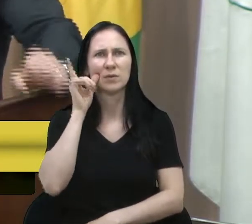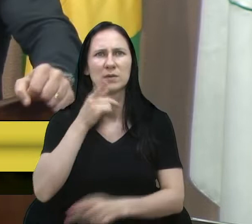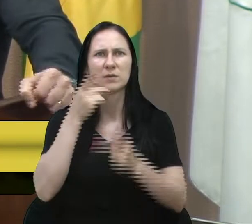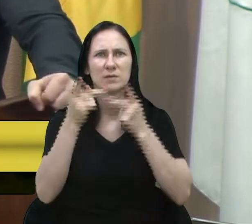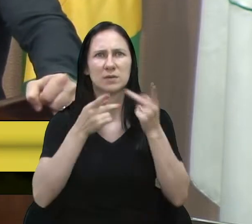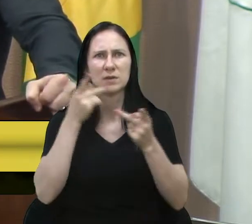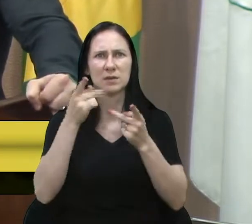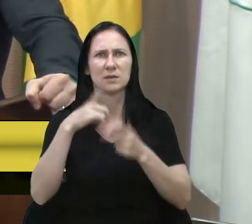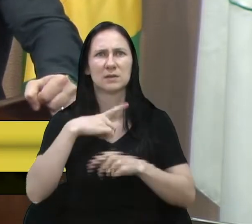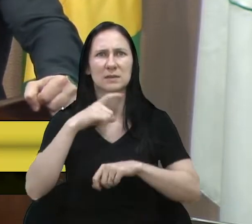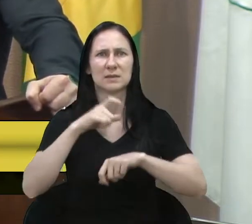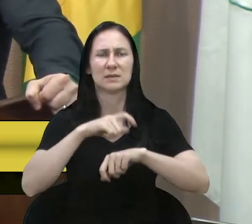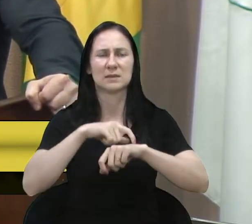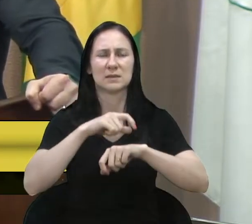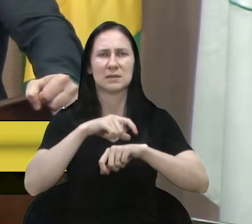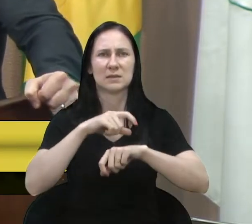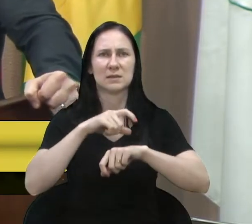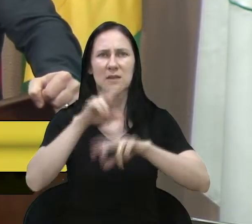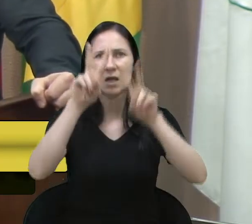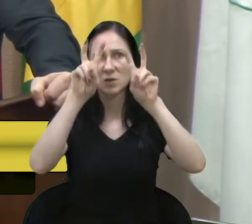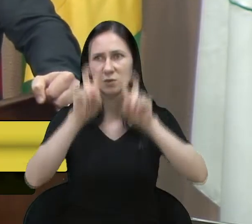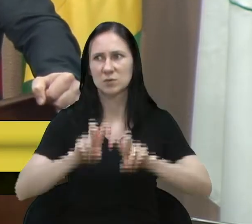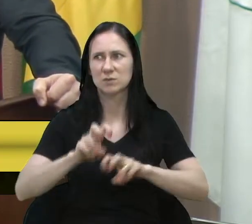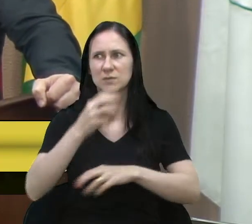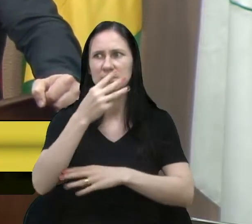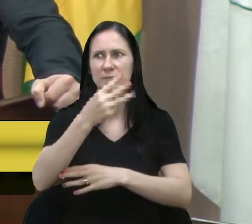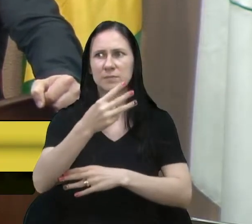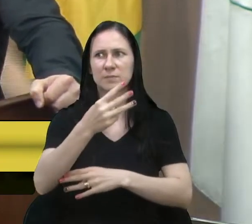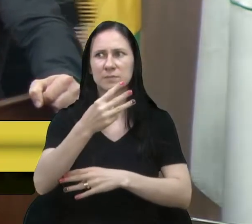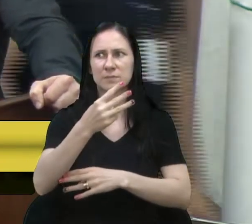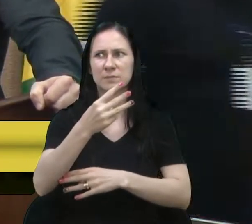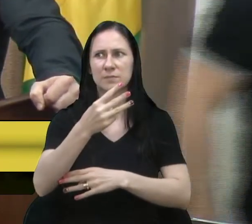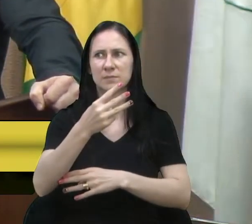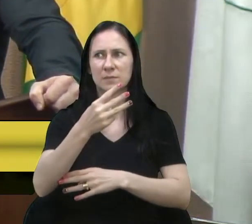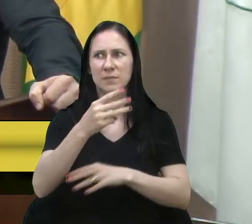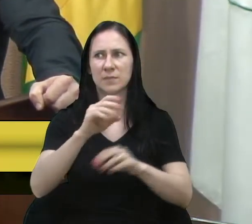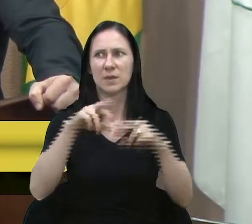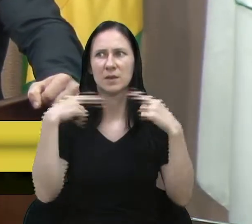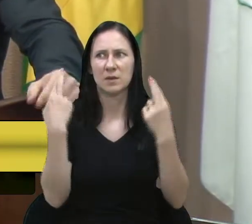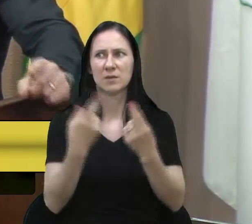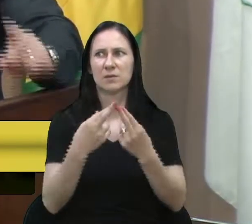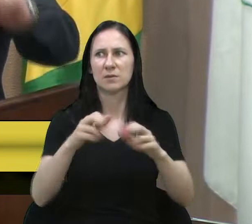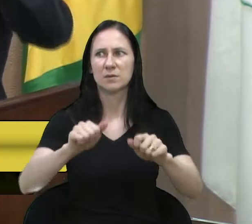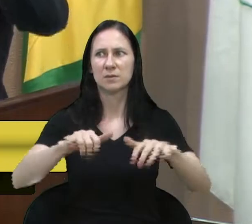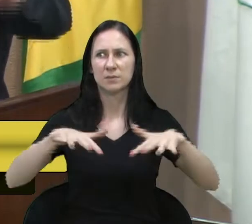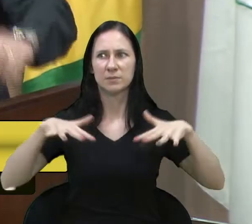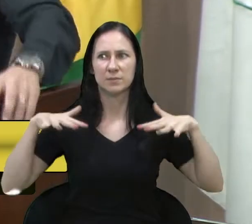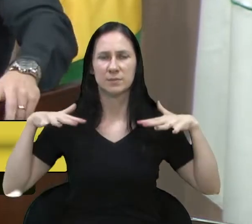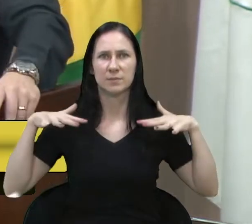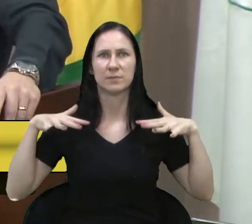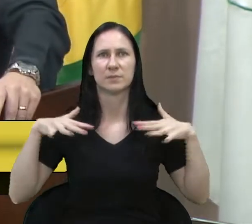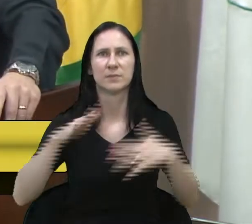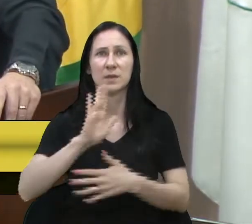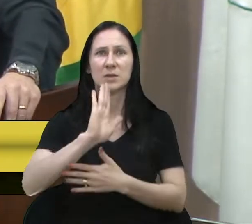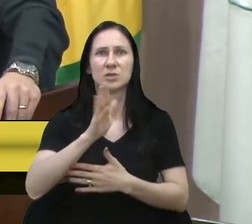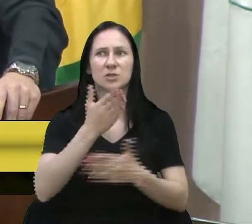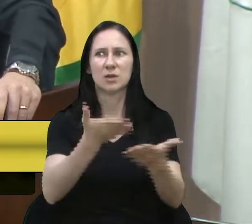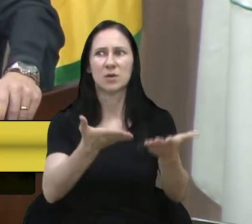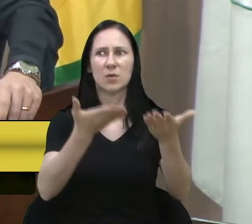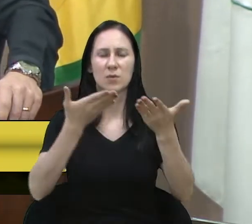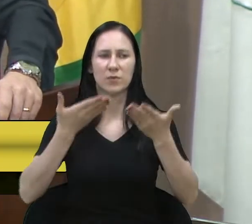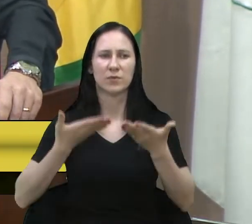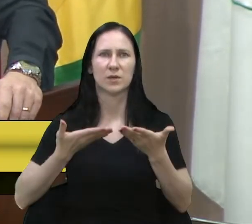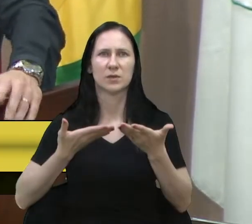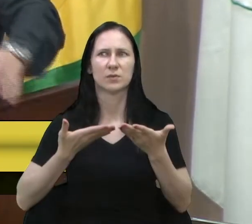assuntos principais para essa audiência pública no dia. E já fica meu convite aqui público,